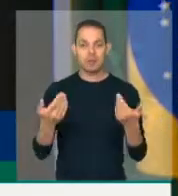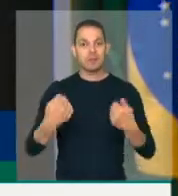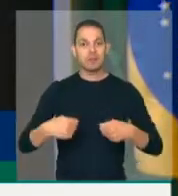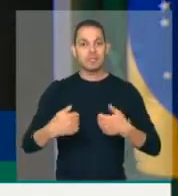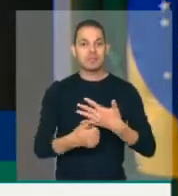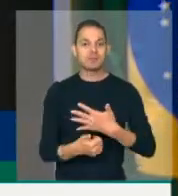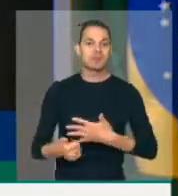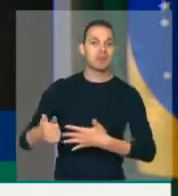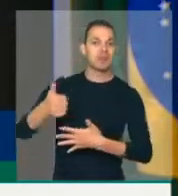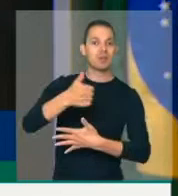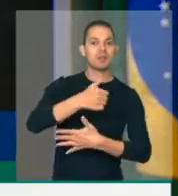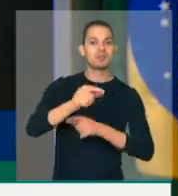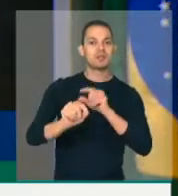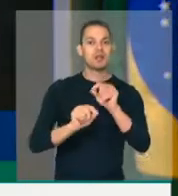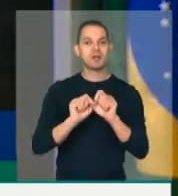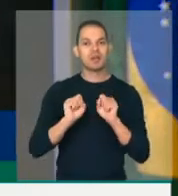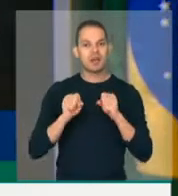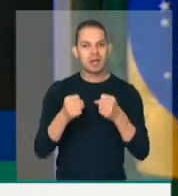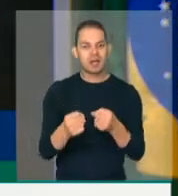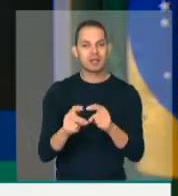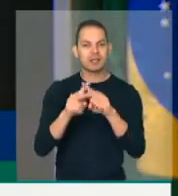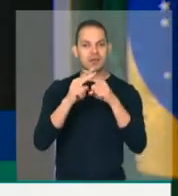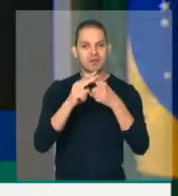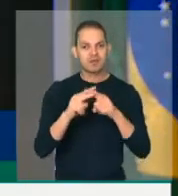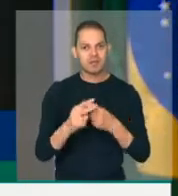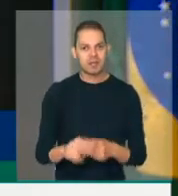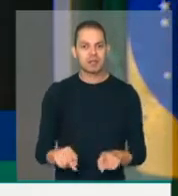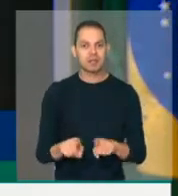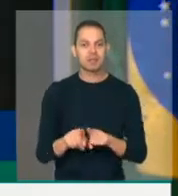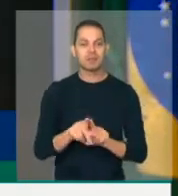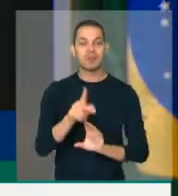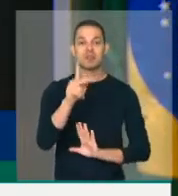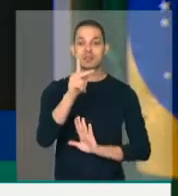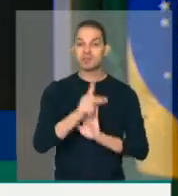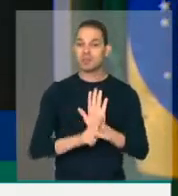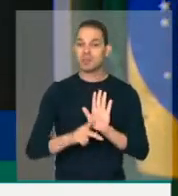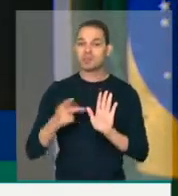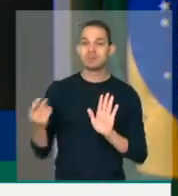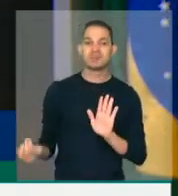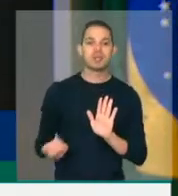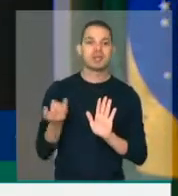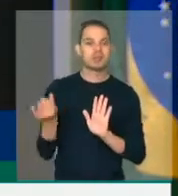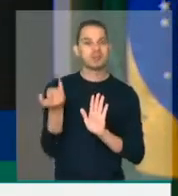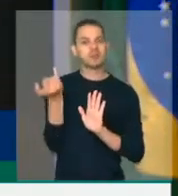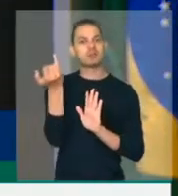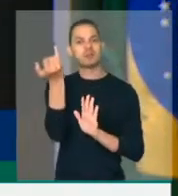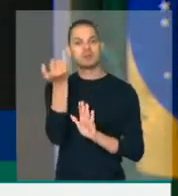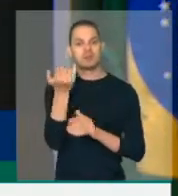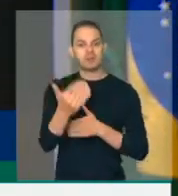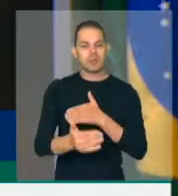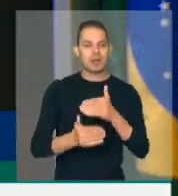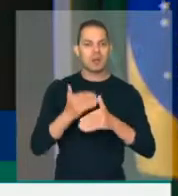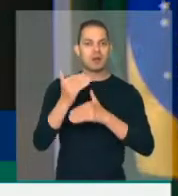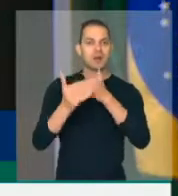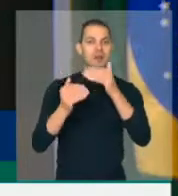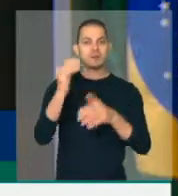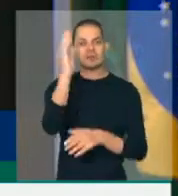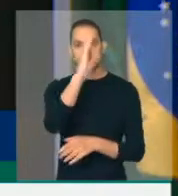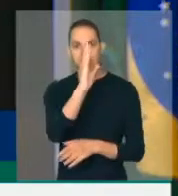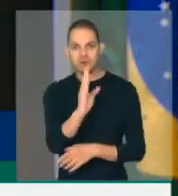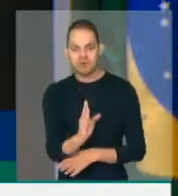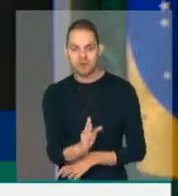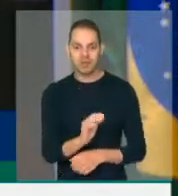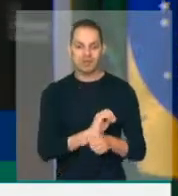priorizar a defesa de reformas e de projetos fundamentais para o desenvolvimento do Brasil